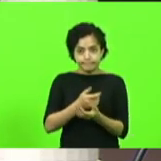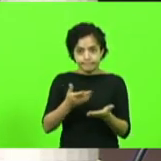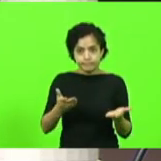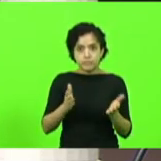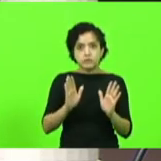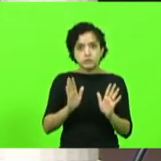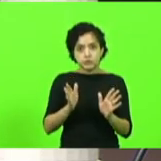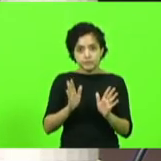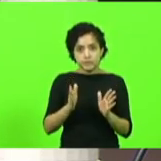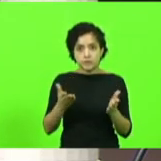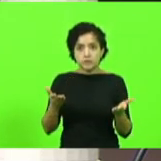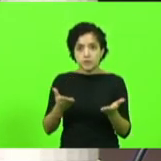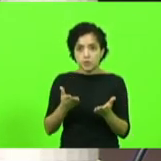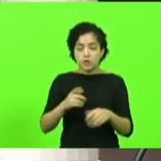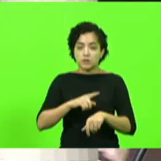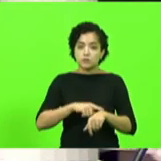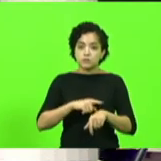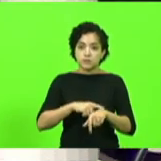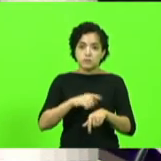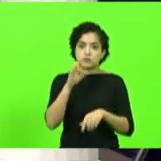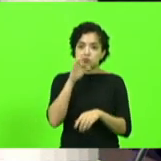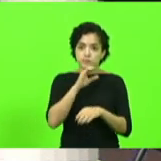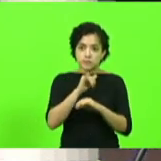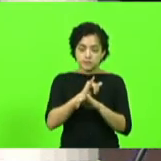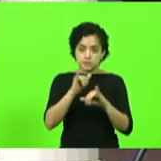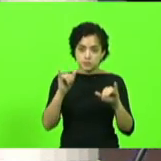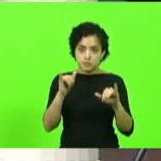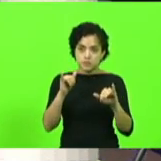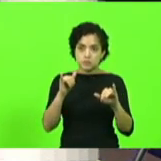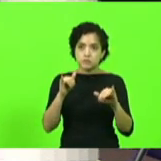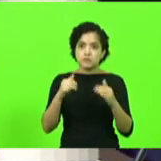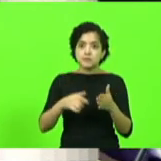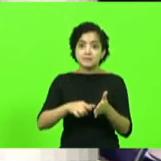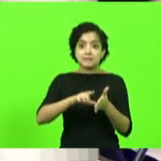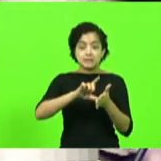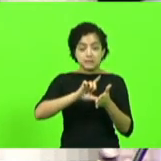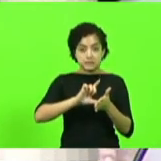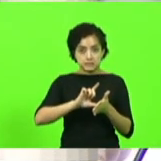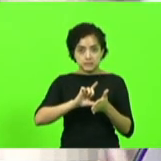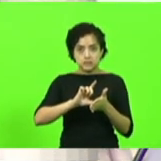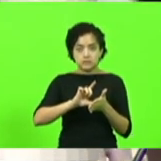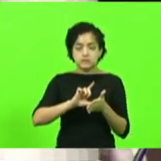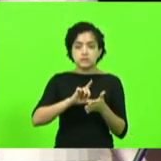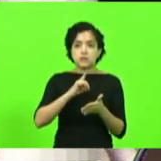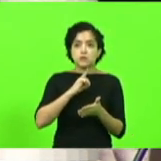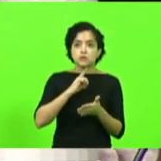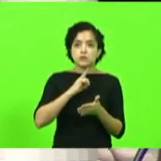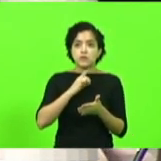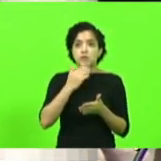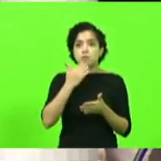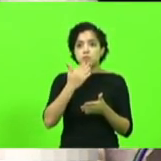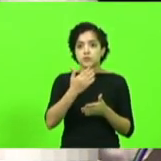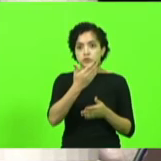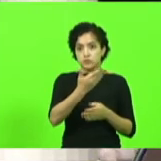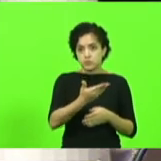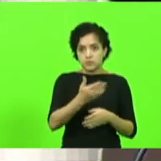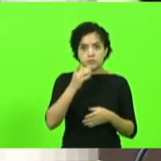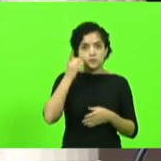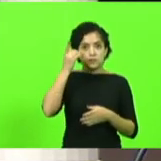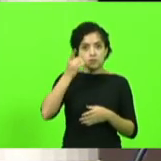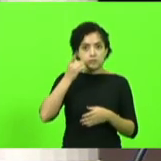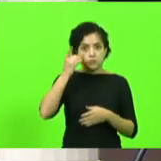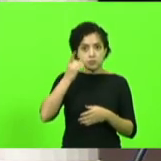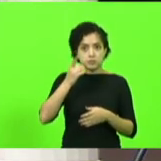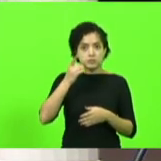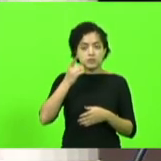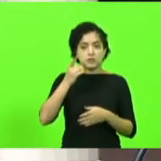feita. Em breves comunicações, eu tenho aqui, antes da fala, o deputado Jaime Oto, a pedido da deputada Dirce